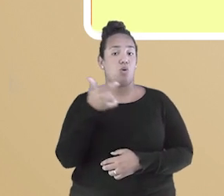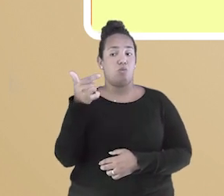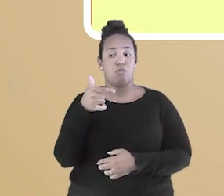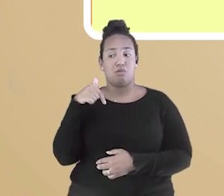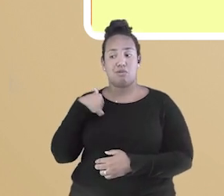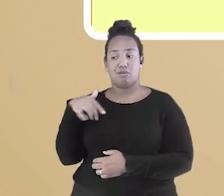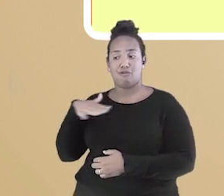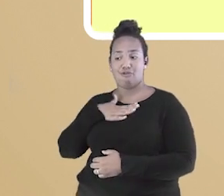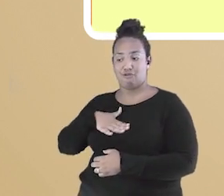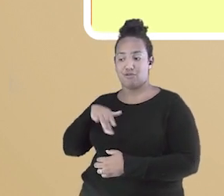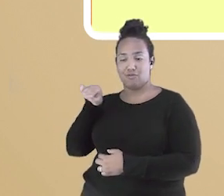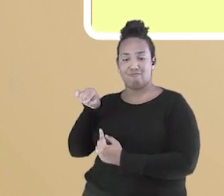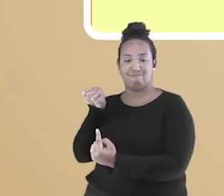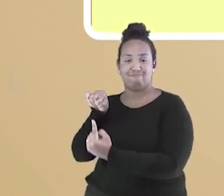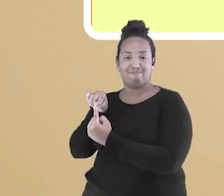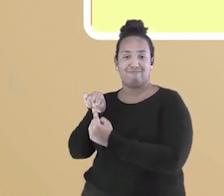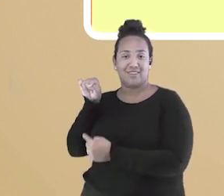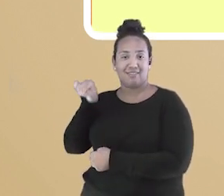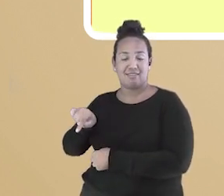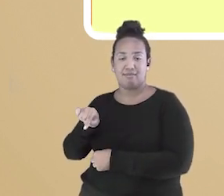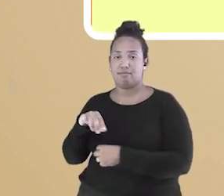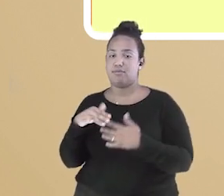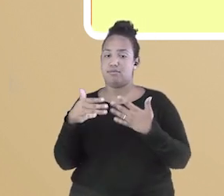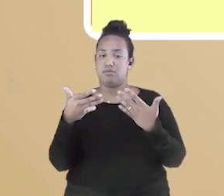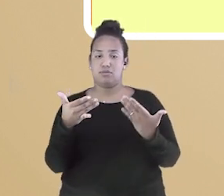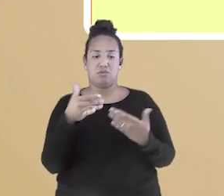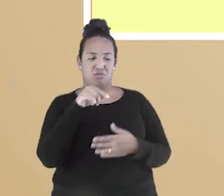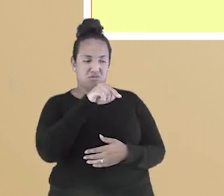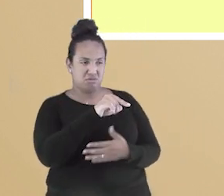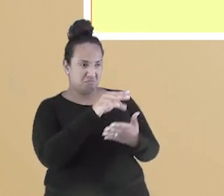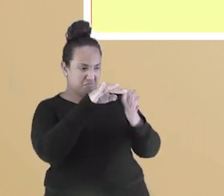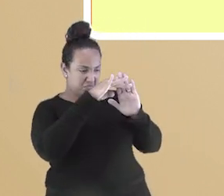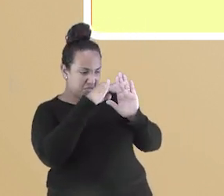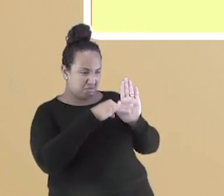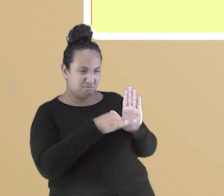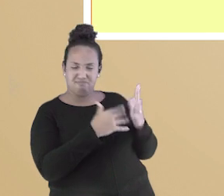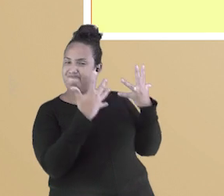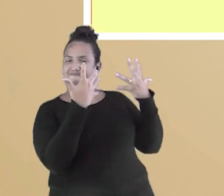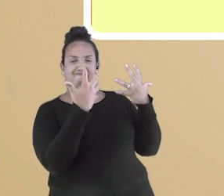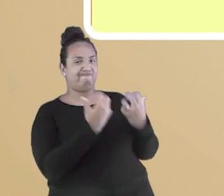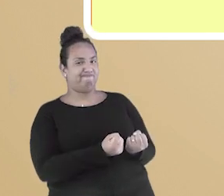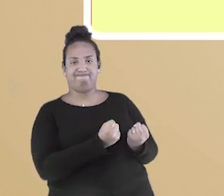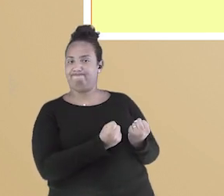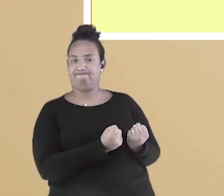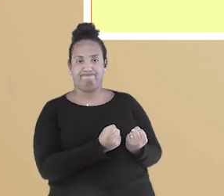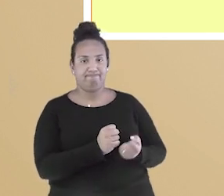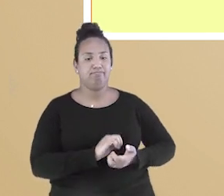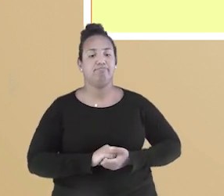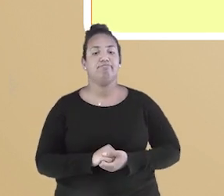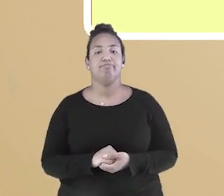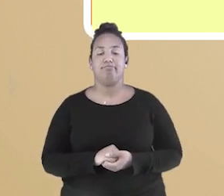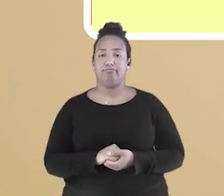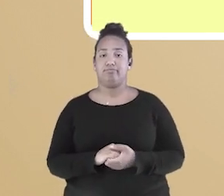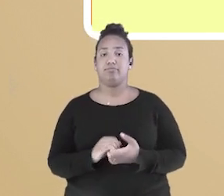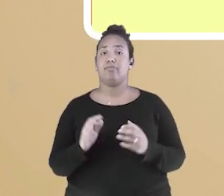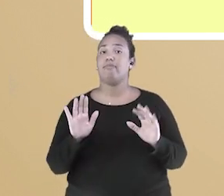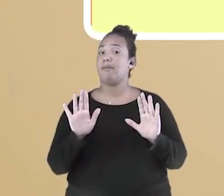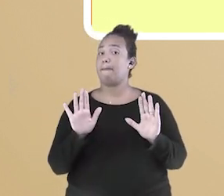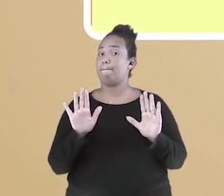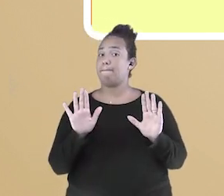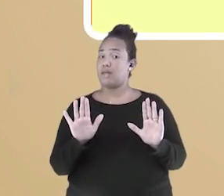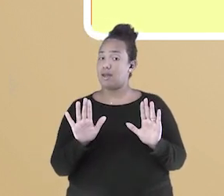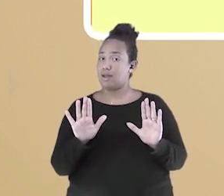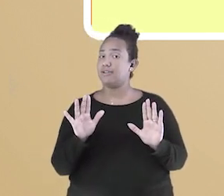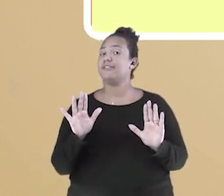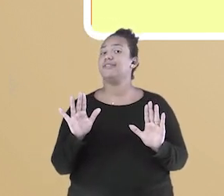Por isso, ele não reconheceu o valor daquela ordem e decidiu não acatar. Porém, e sempre tem um porém,